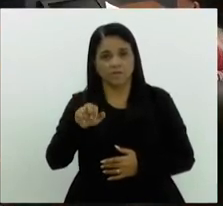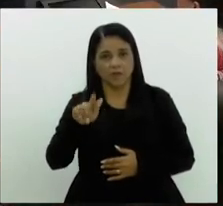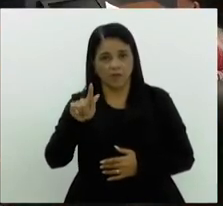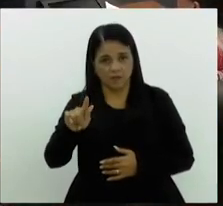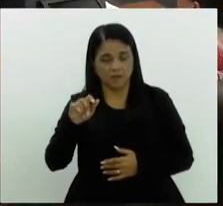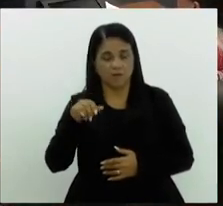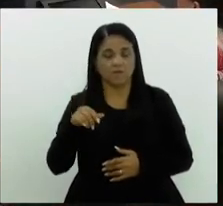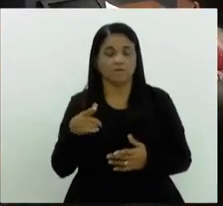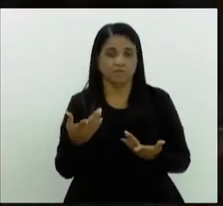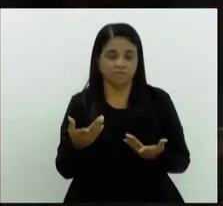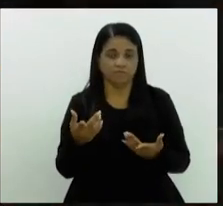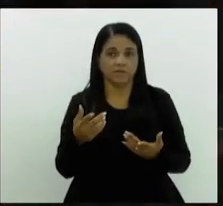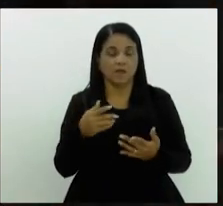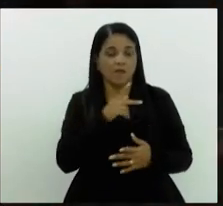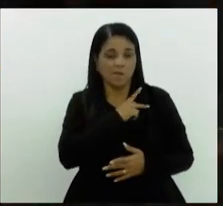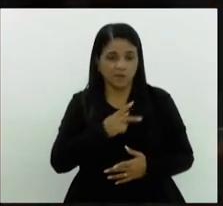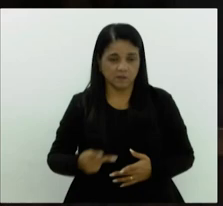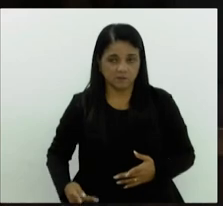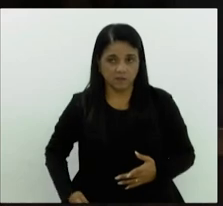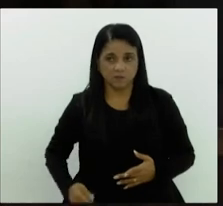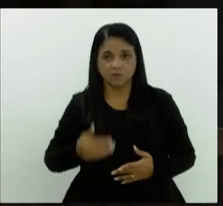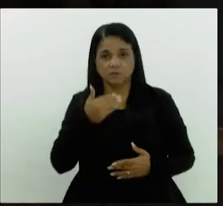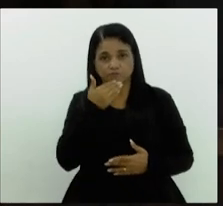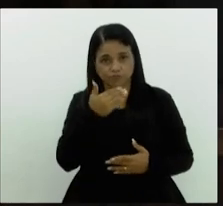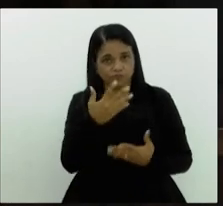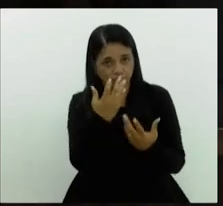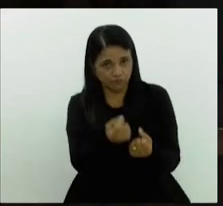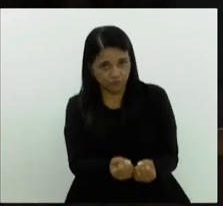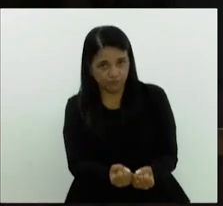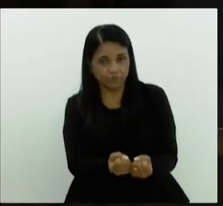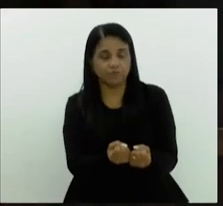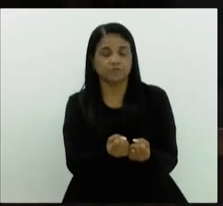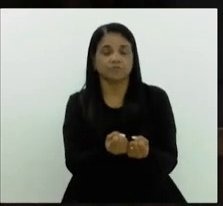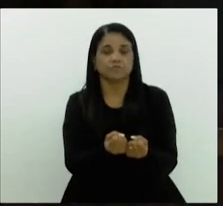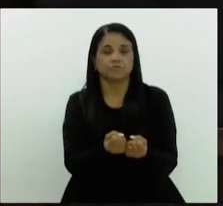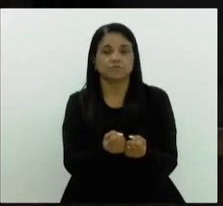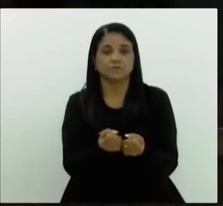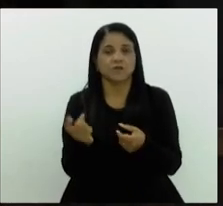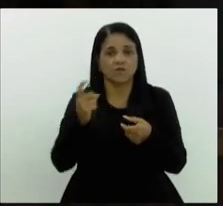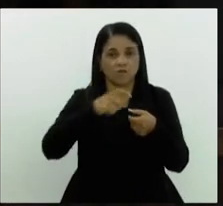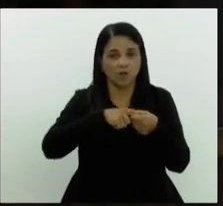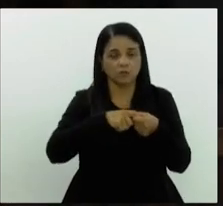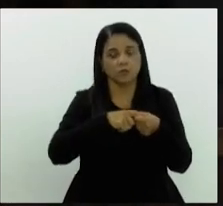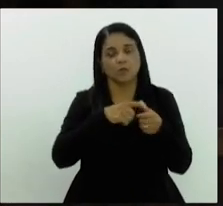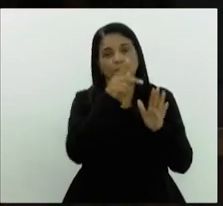A presidência refere o pedido de sua excelência e remete à CCJ.